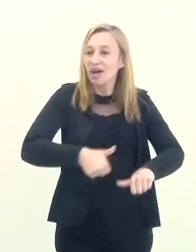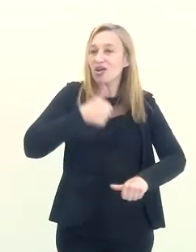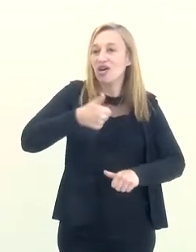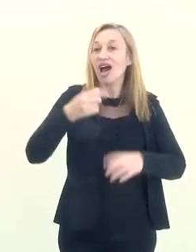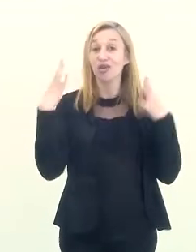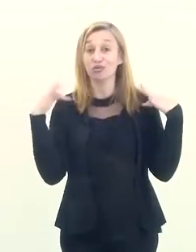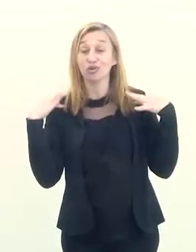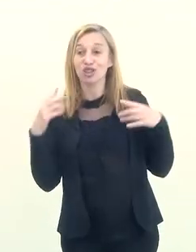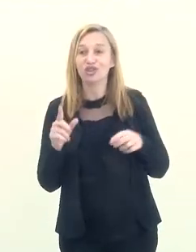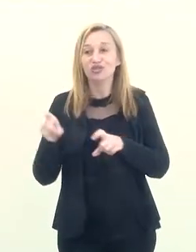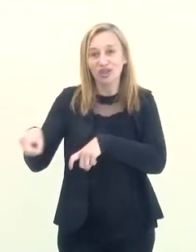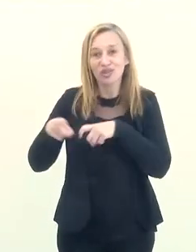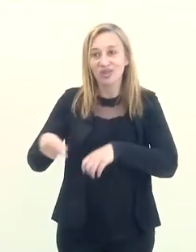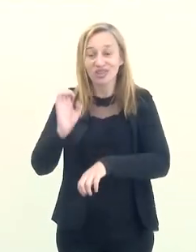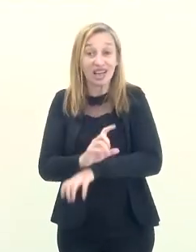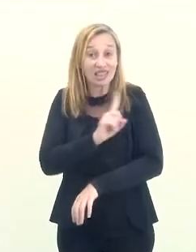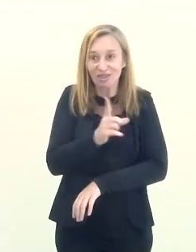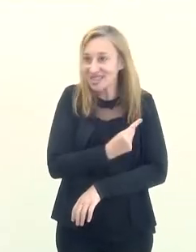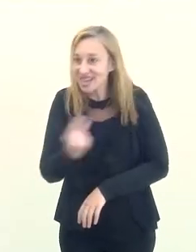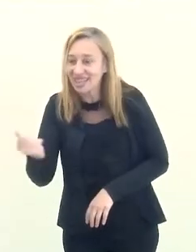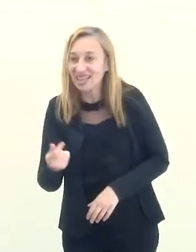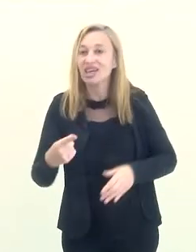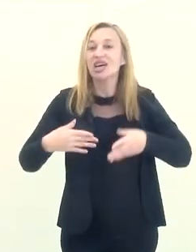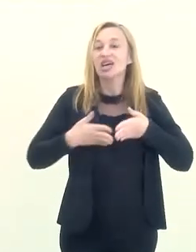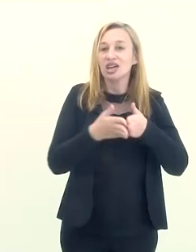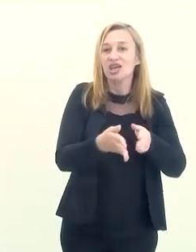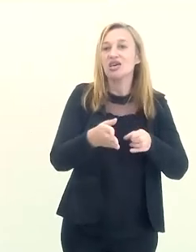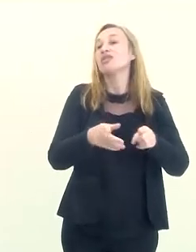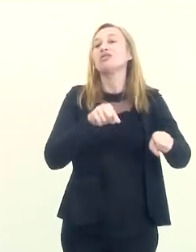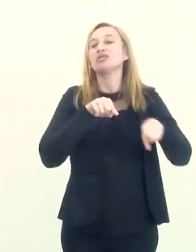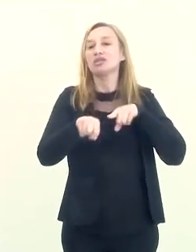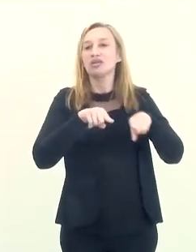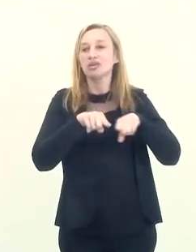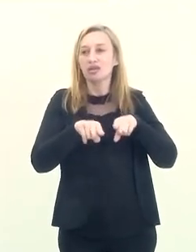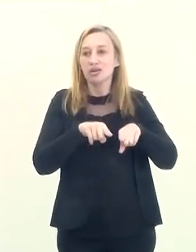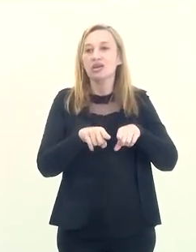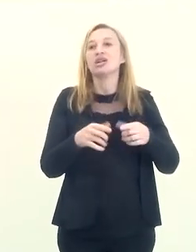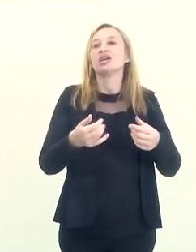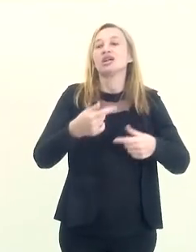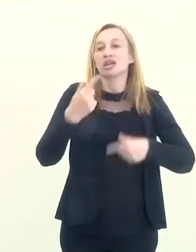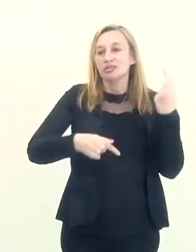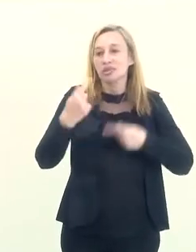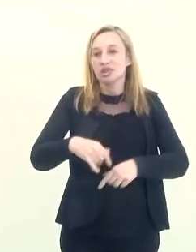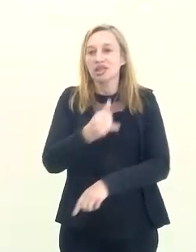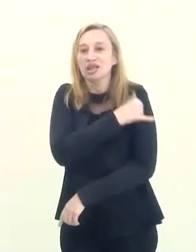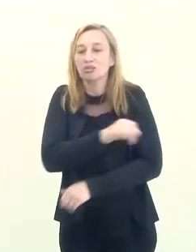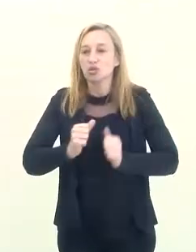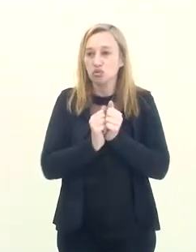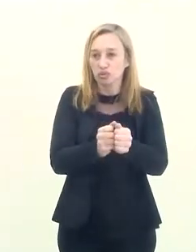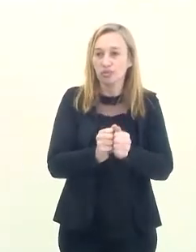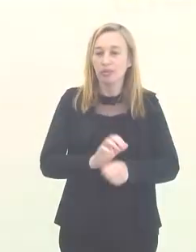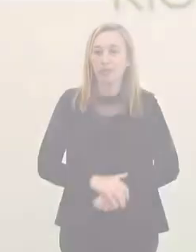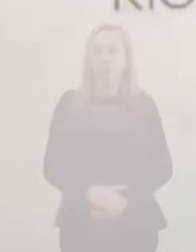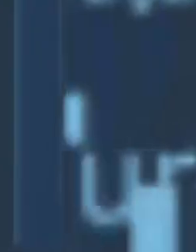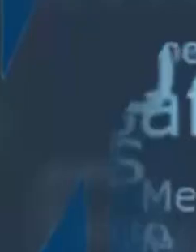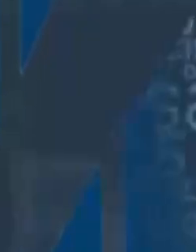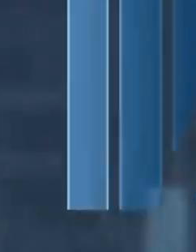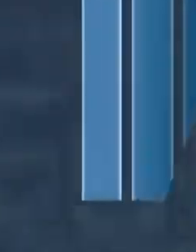ajudar a potencializar esse turismo para o interior do Estado. Não sai daí. Rio enfoco aqui política e economia. Caminho juntos.